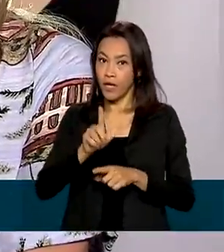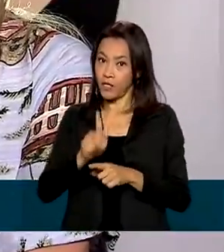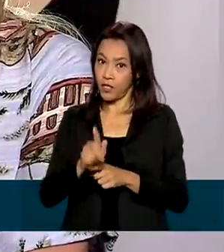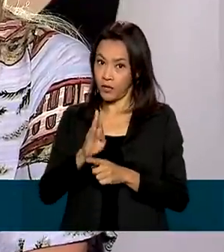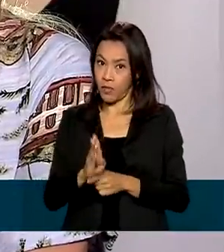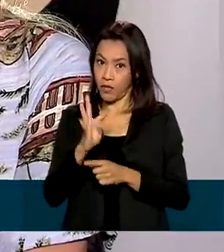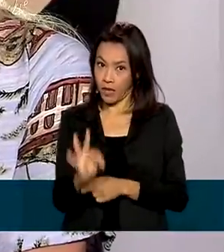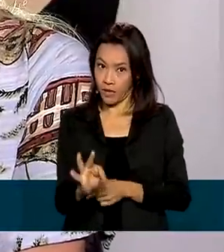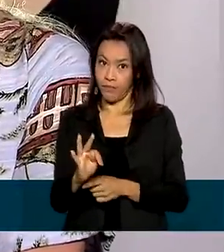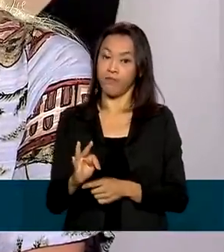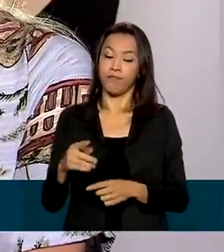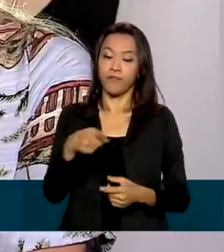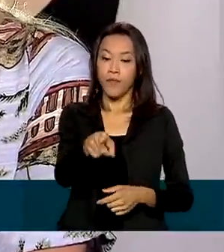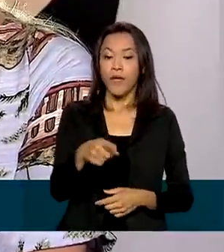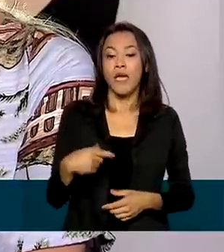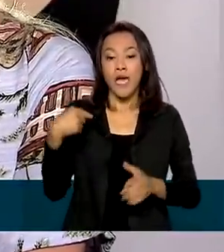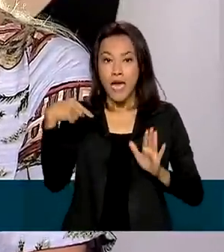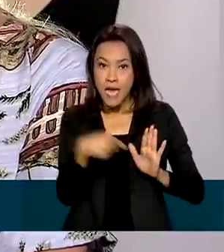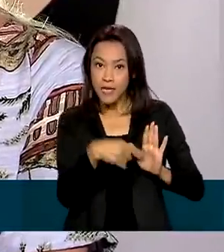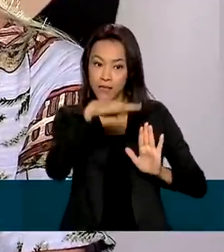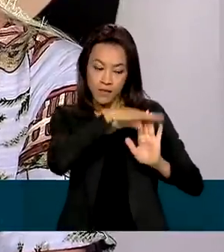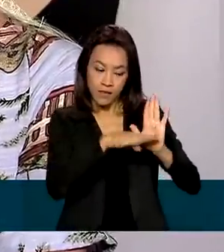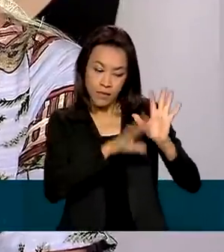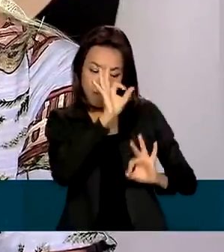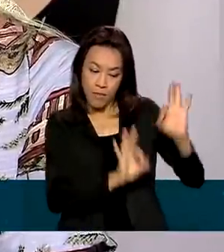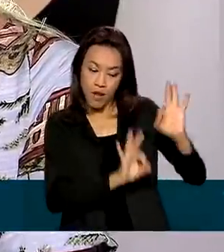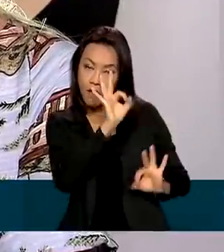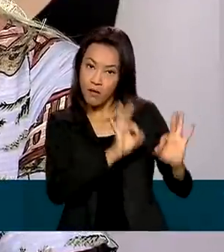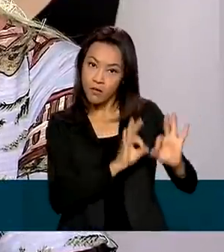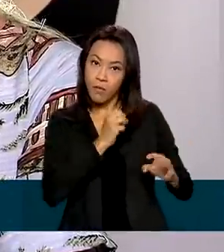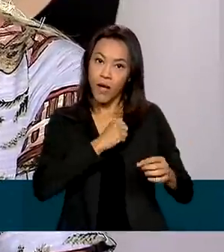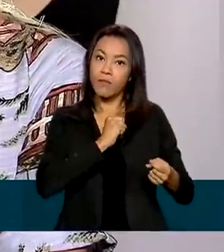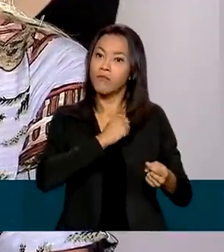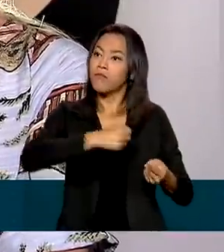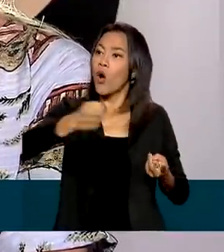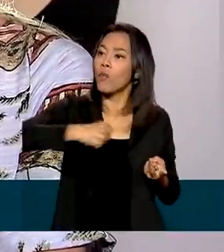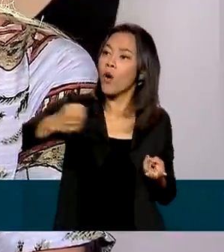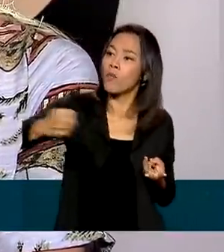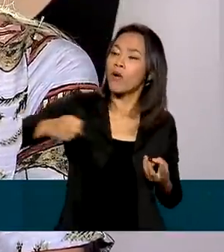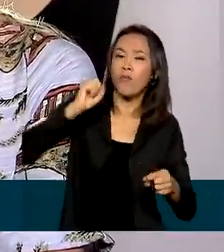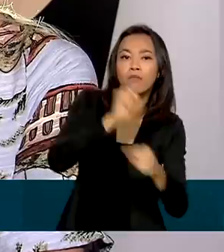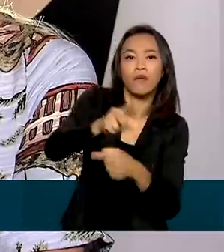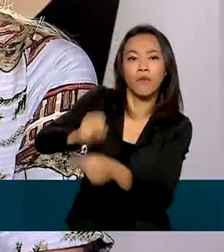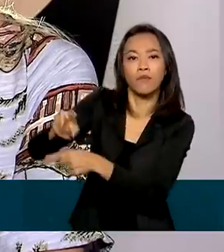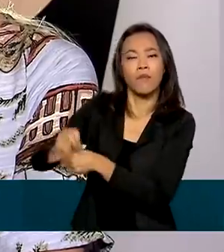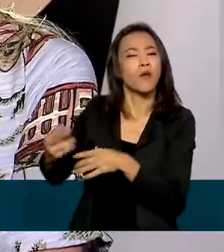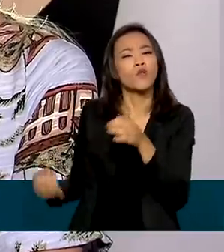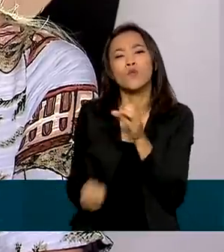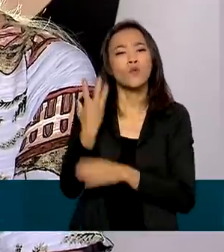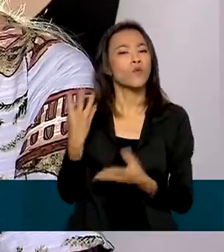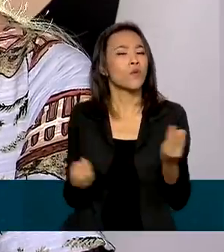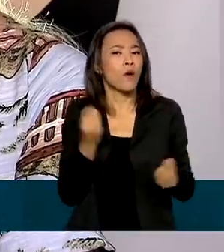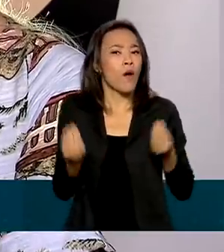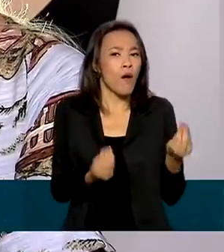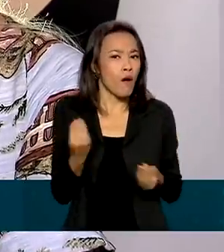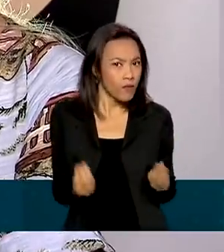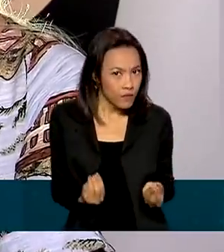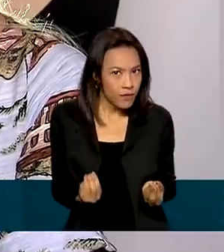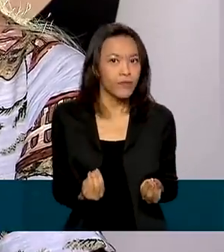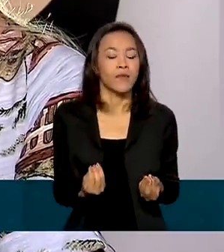Empregabilidade surge da necessidade das pessoas, principalmente a